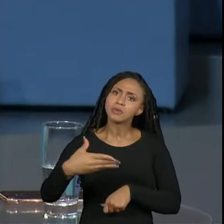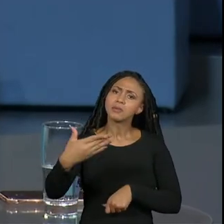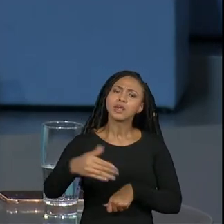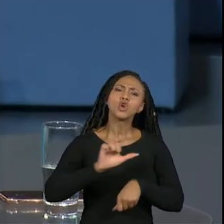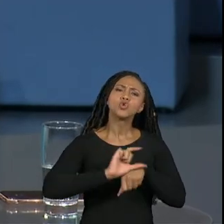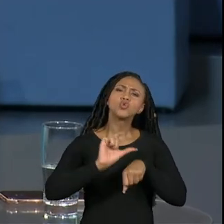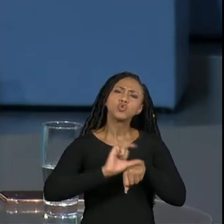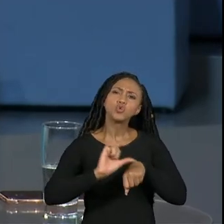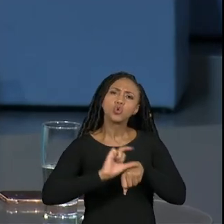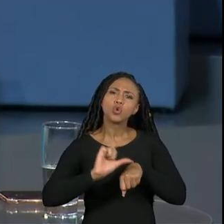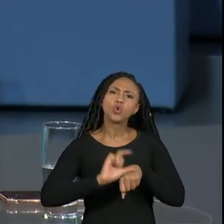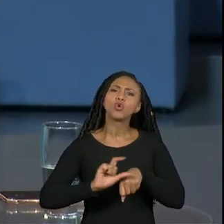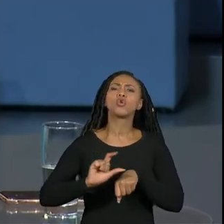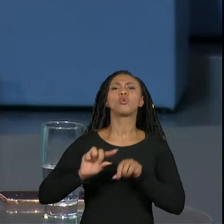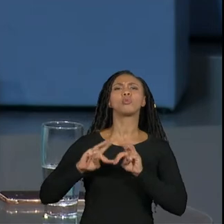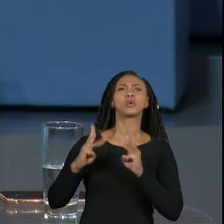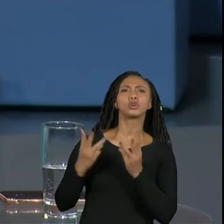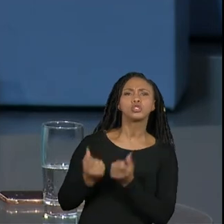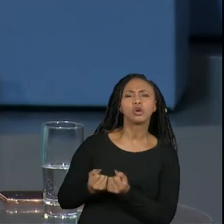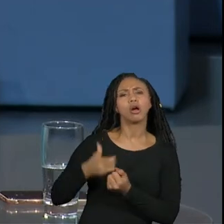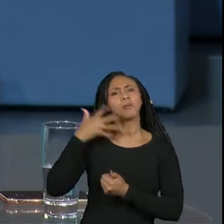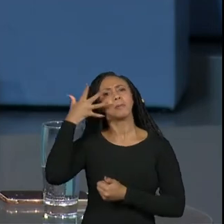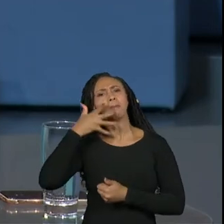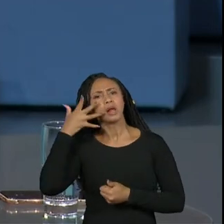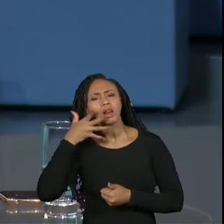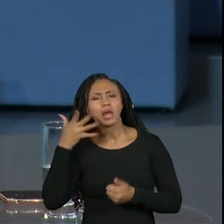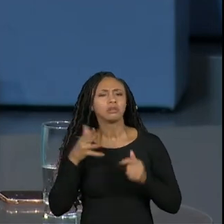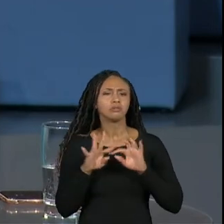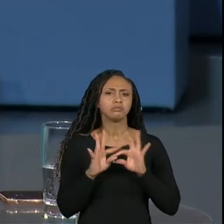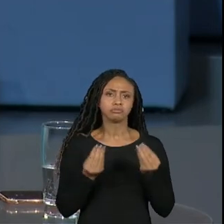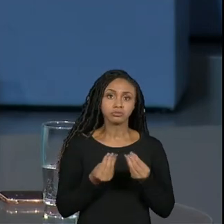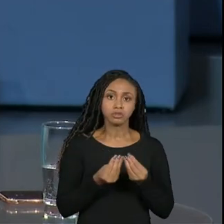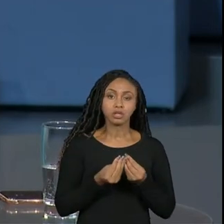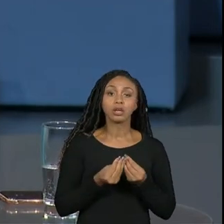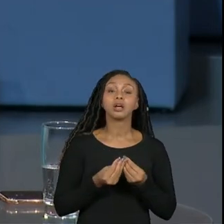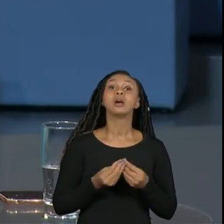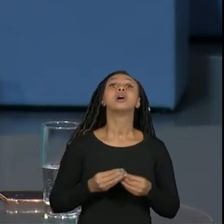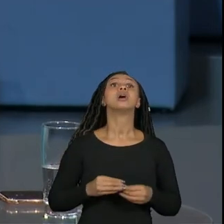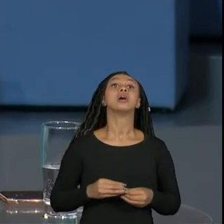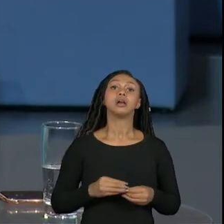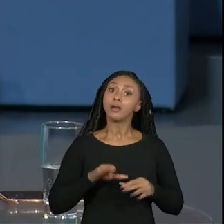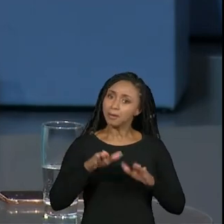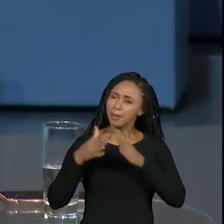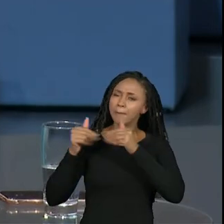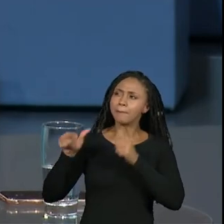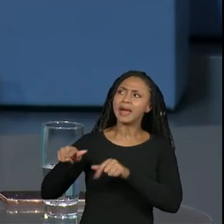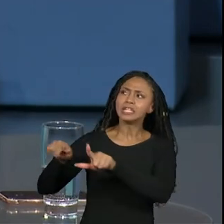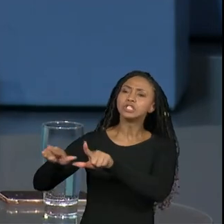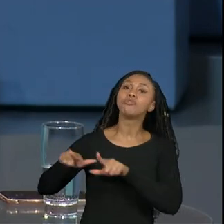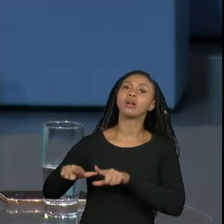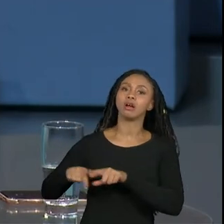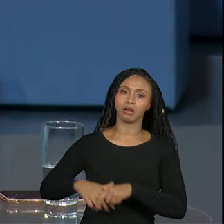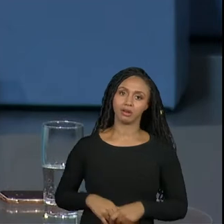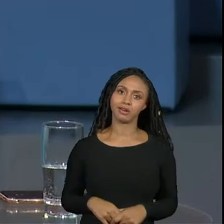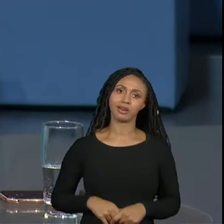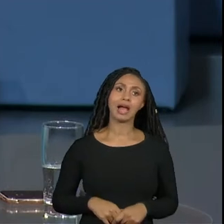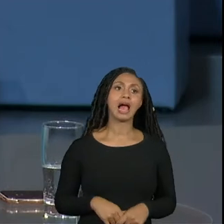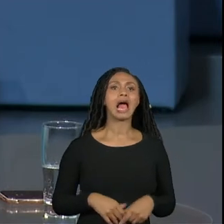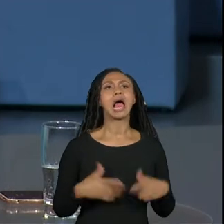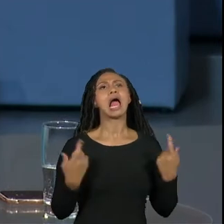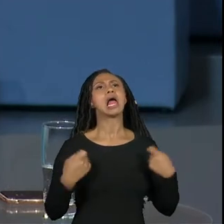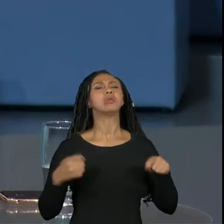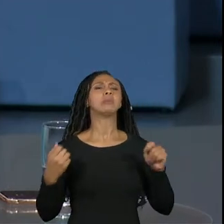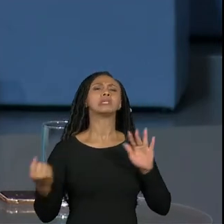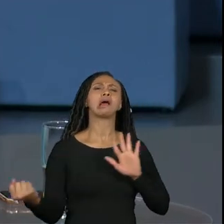cursos mini workshops mini palestras toda empresa dá pede pra eles começarem a certificar ah não precisa criar